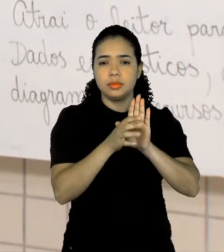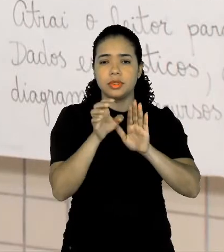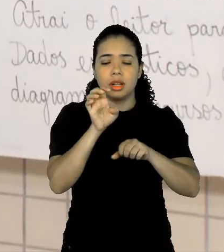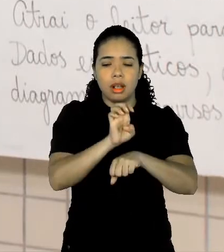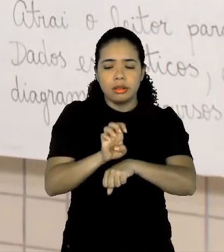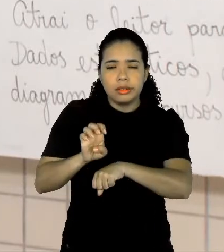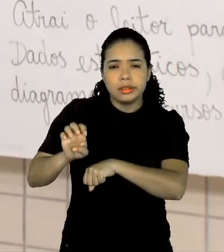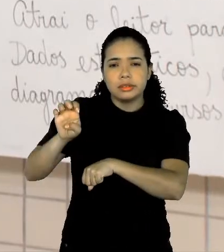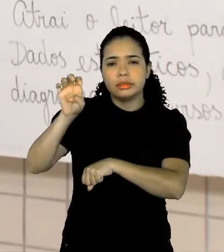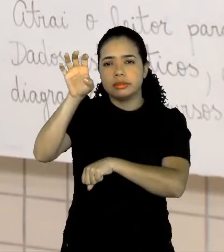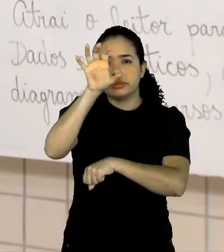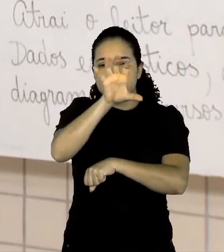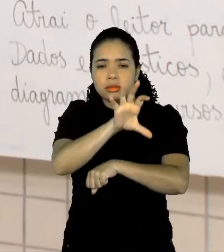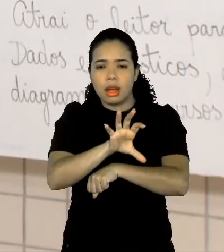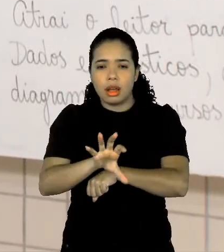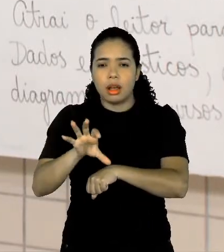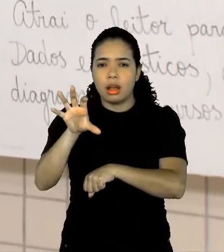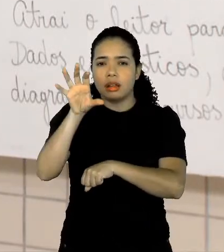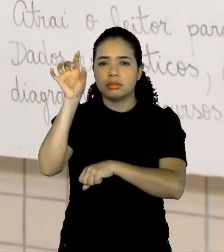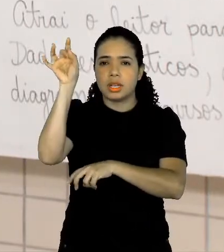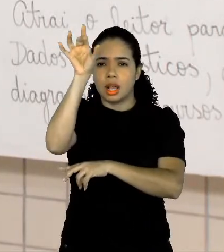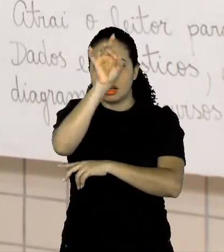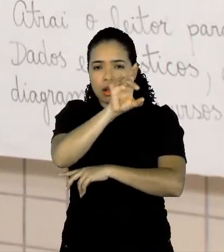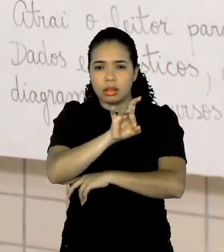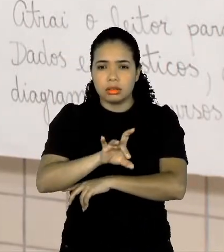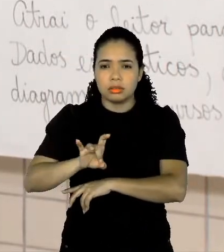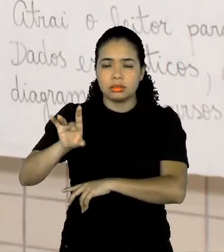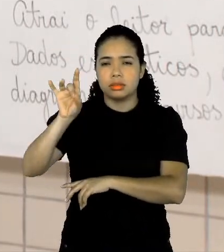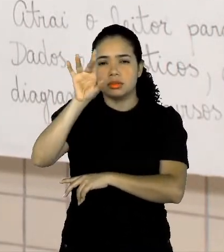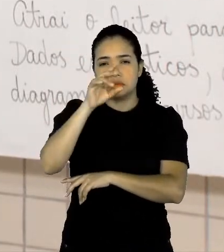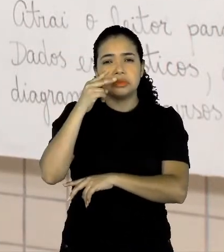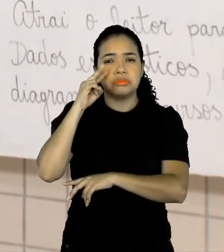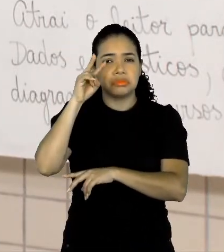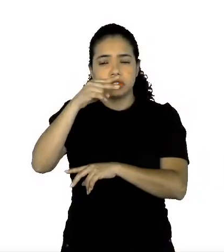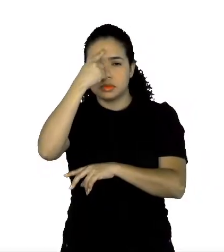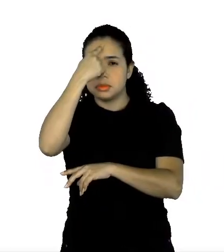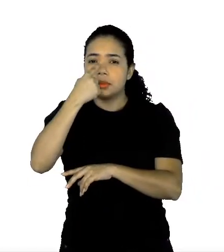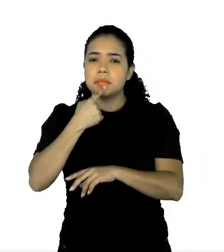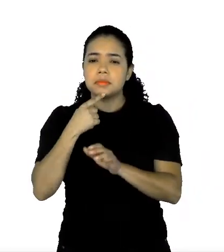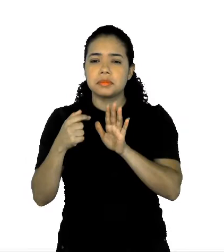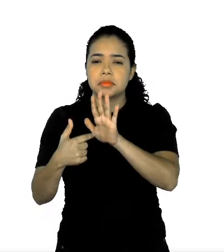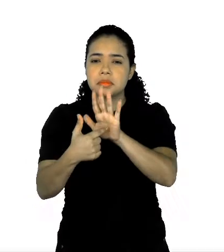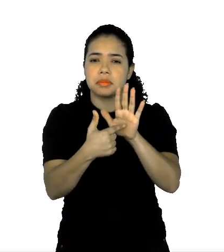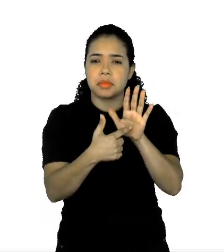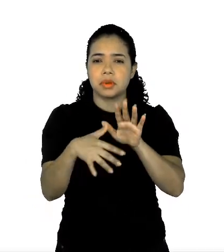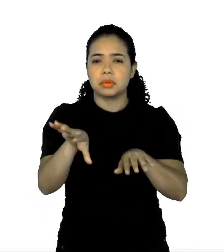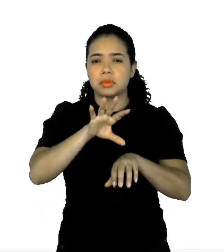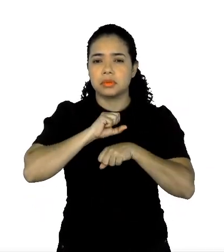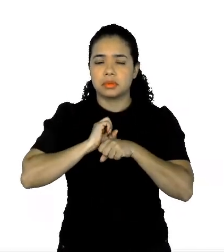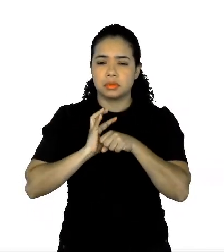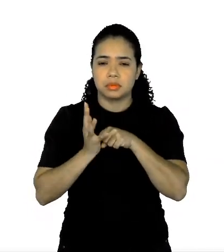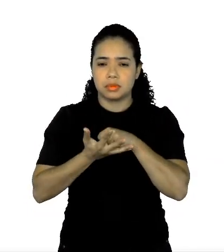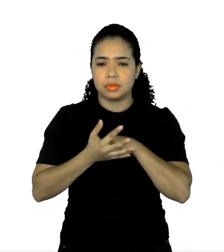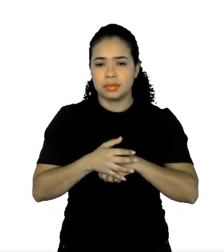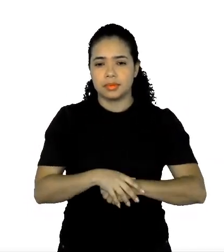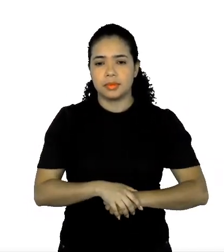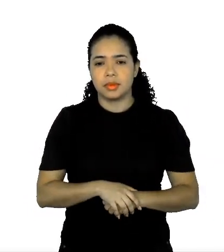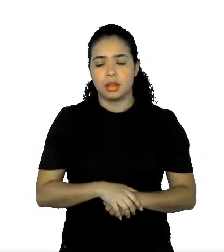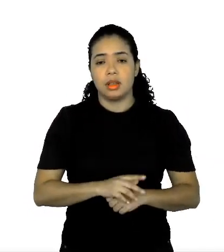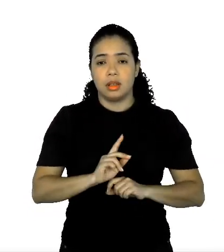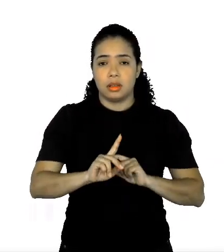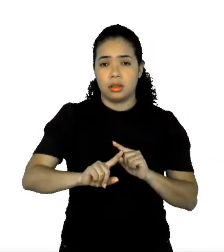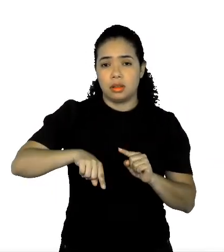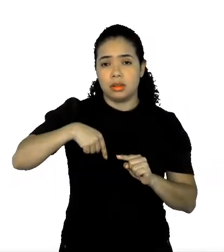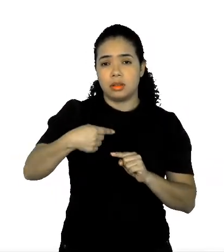regiões, certo? O próximo, o próximo infográfico, ele é de maio,